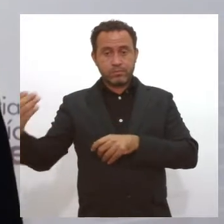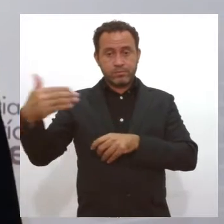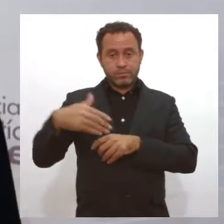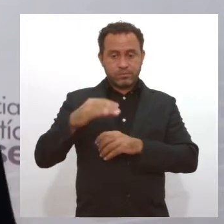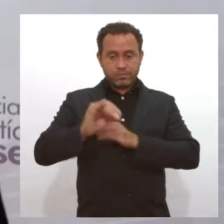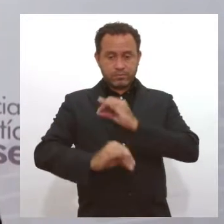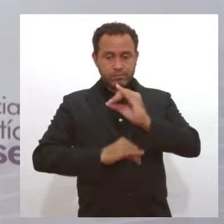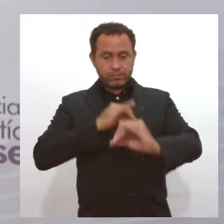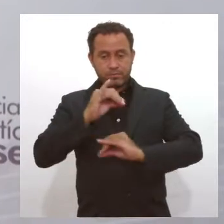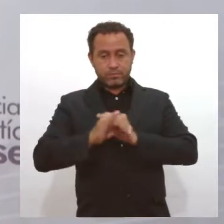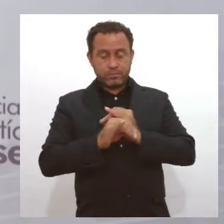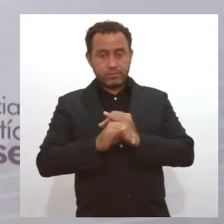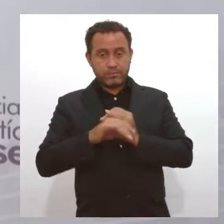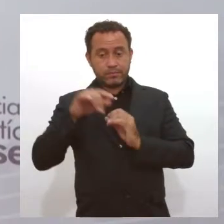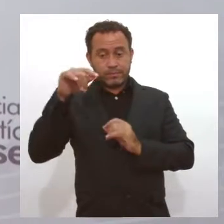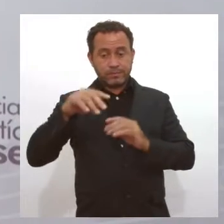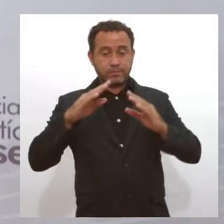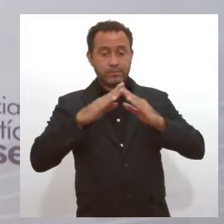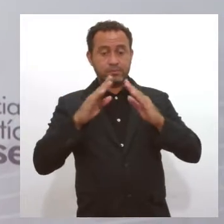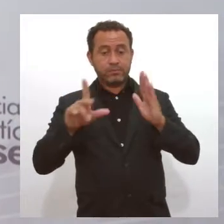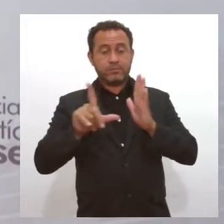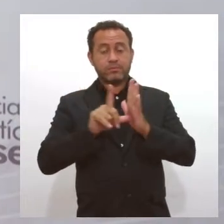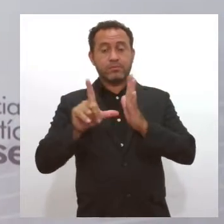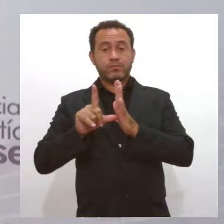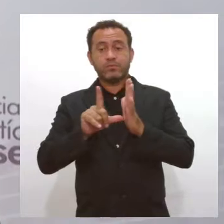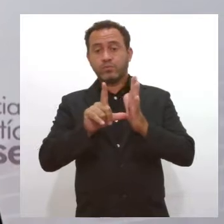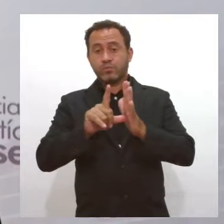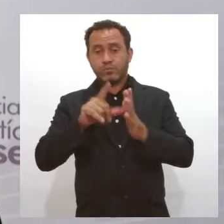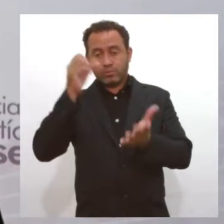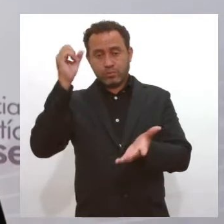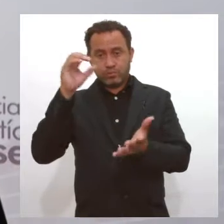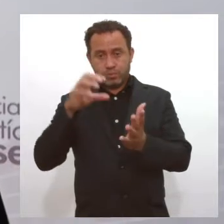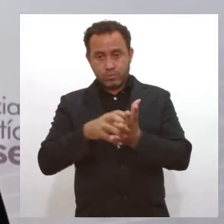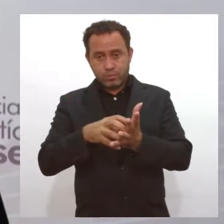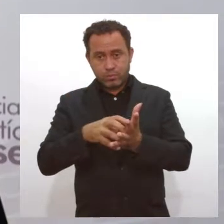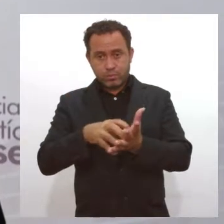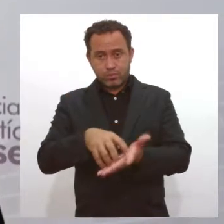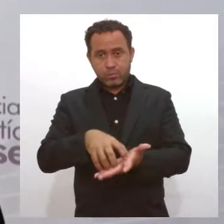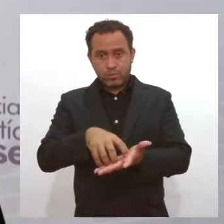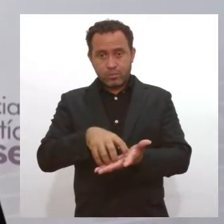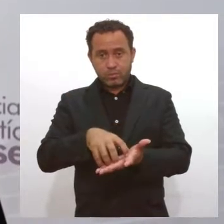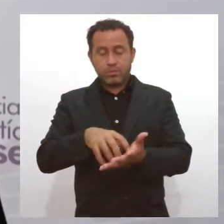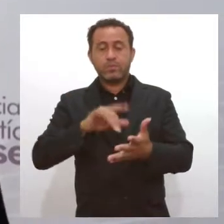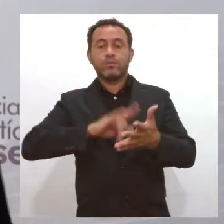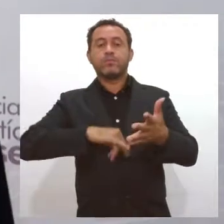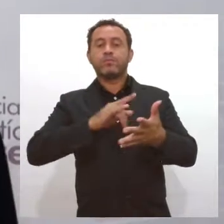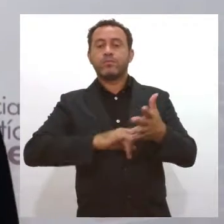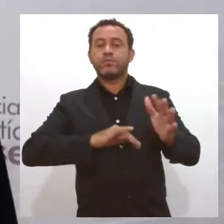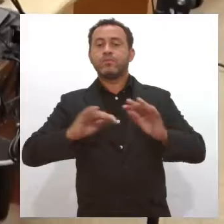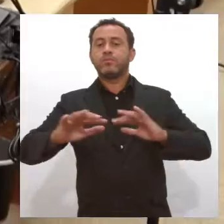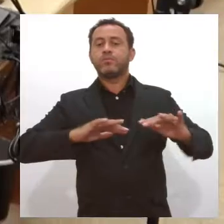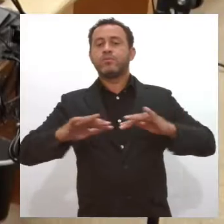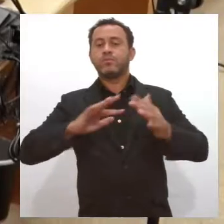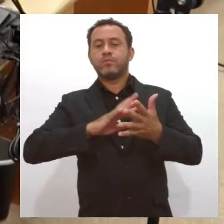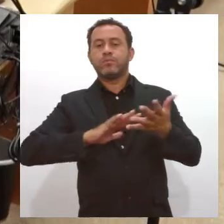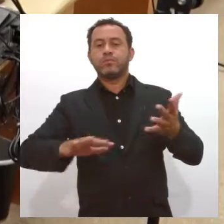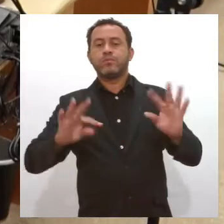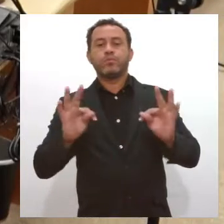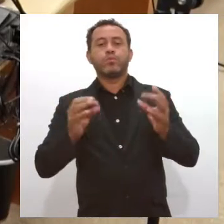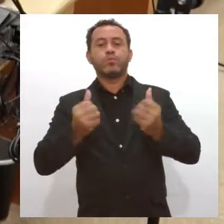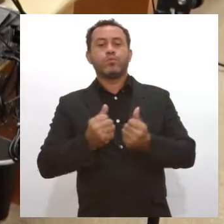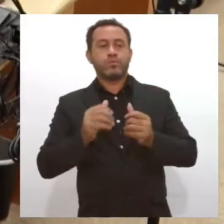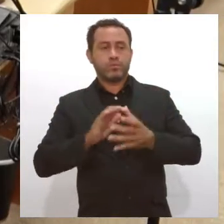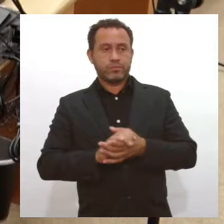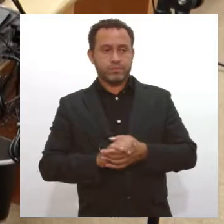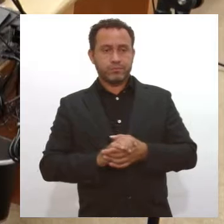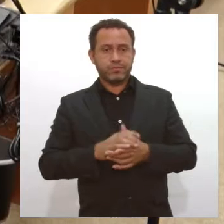para a realidade do mercado local, dando a isonomia tributária a todos eles. Já no projeto de